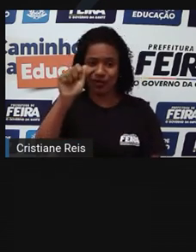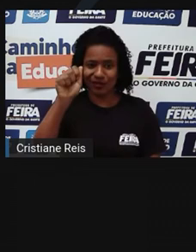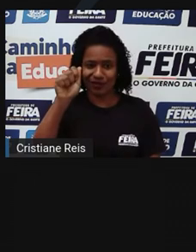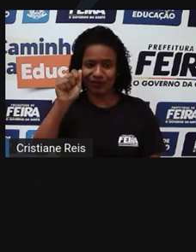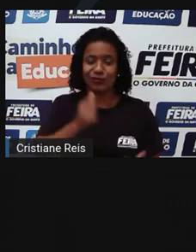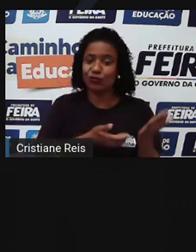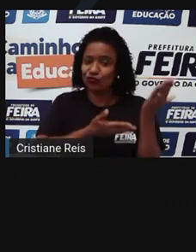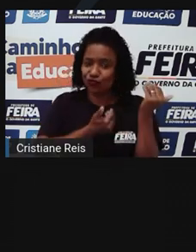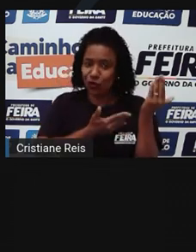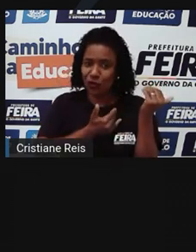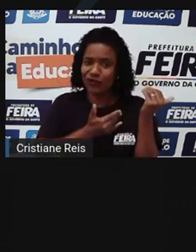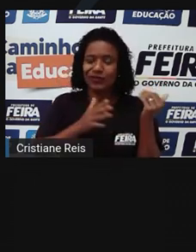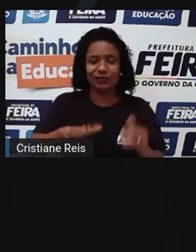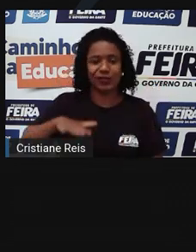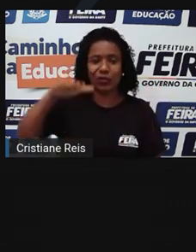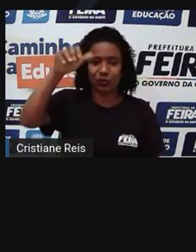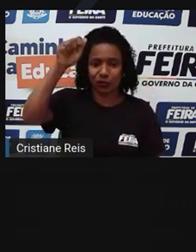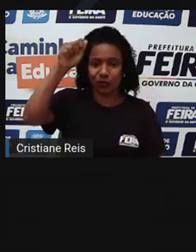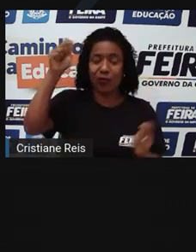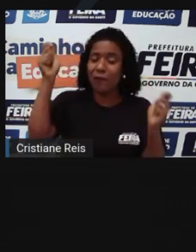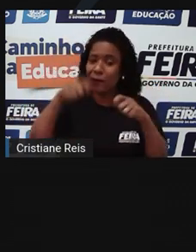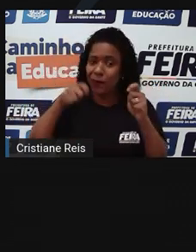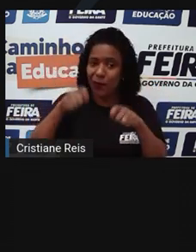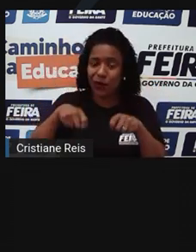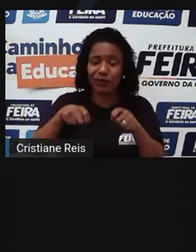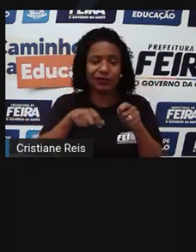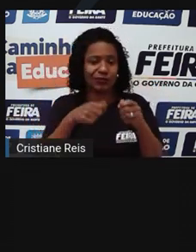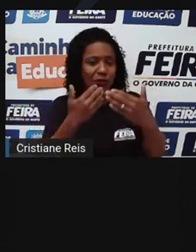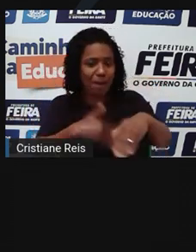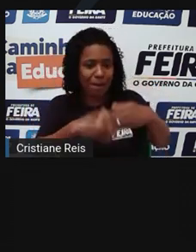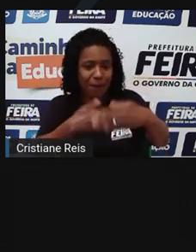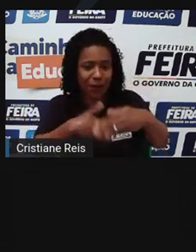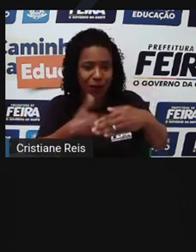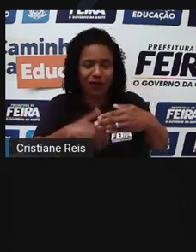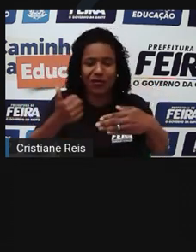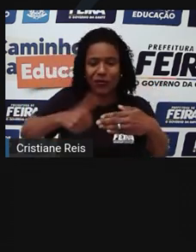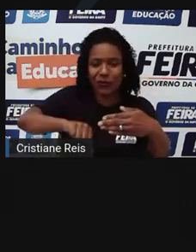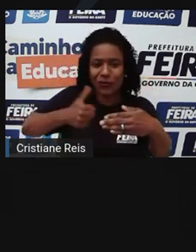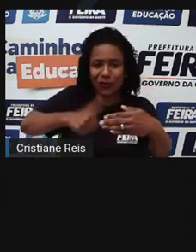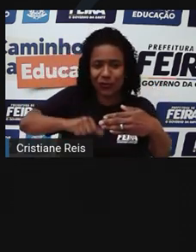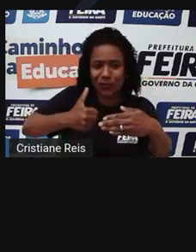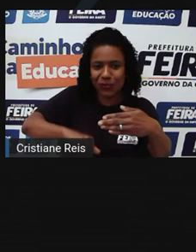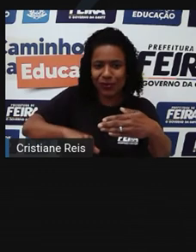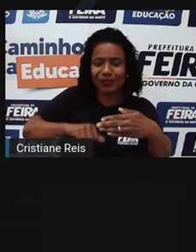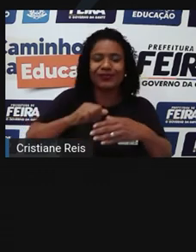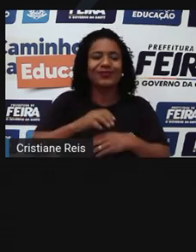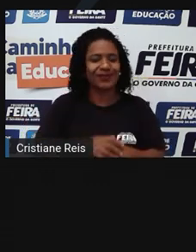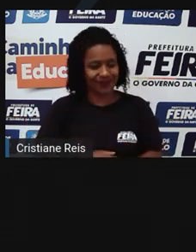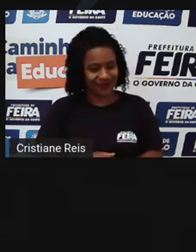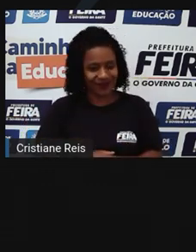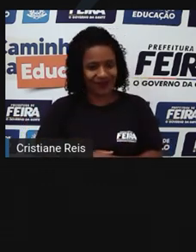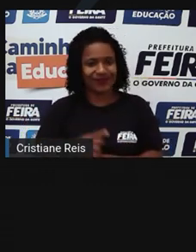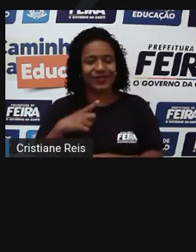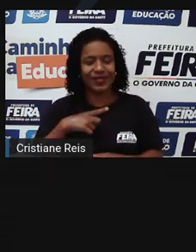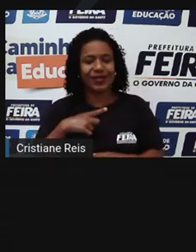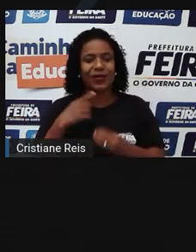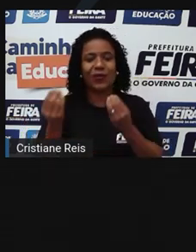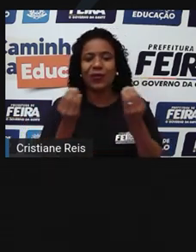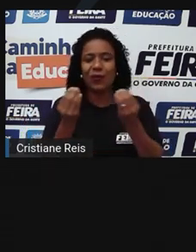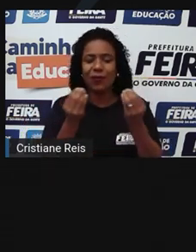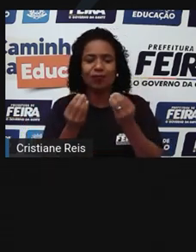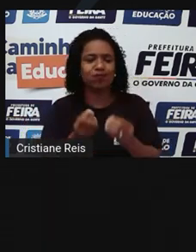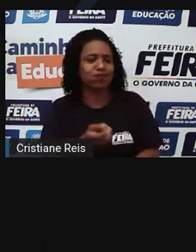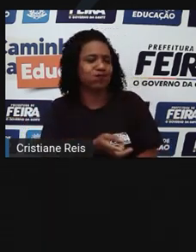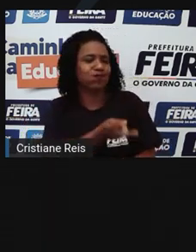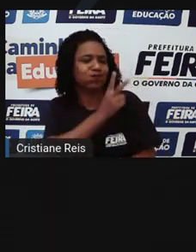promove cursos e exames supletivos a ser realizados no nível de conclusão do ensino fundamental, para maiores